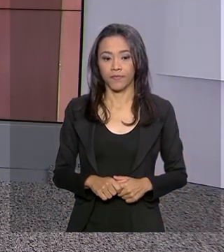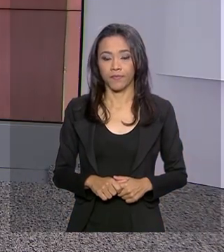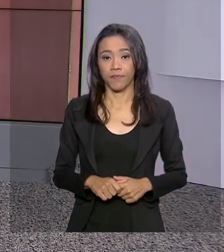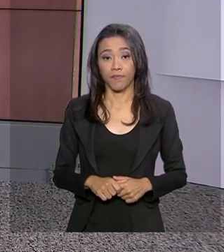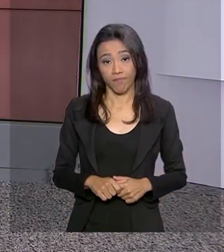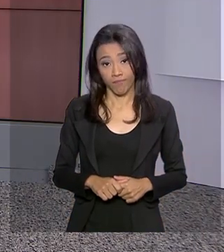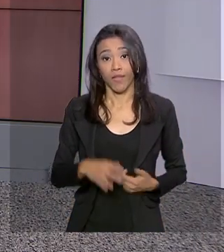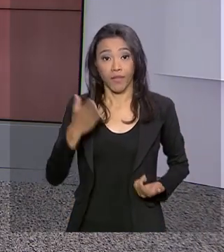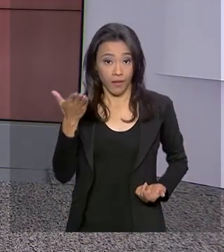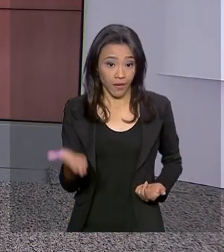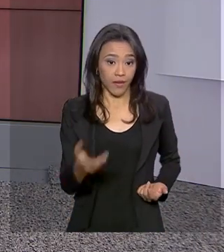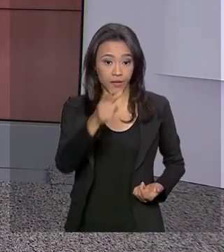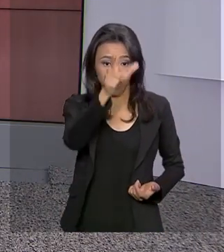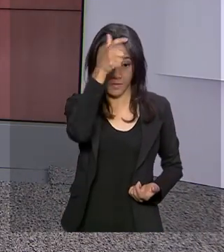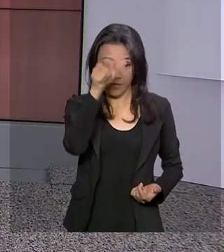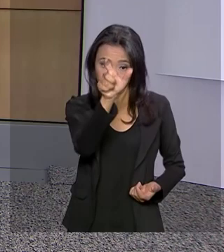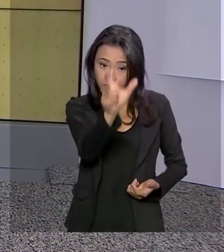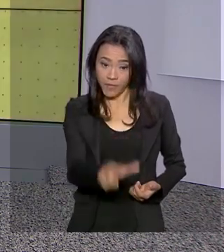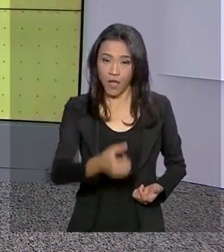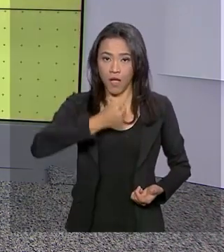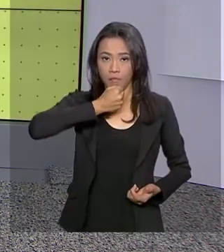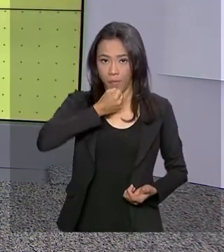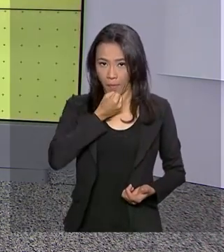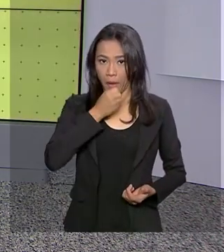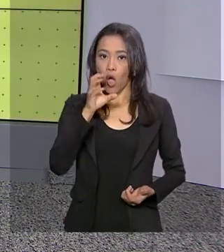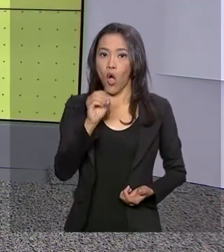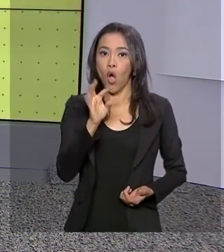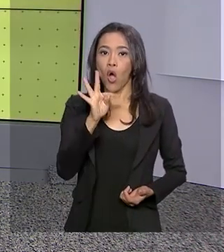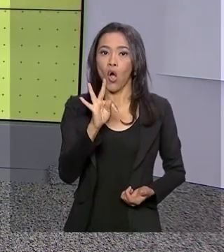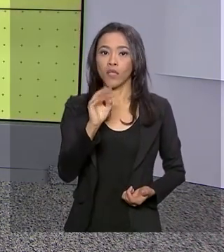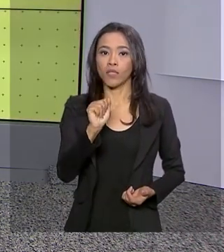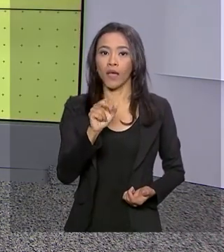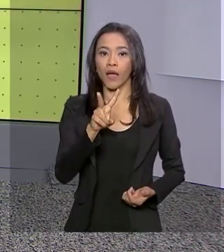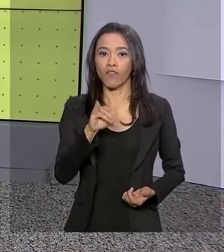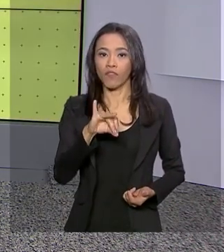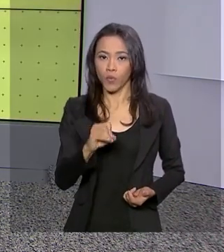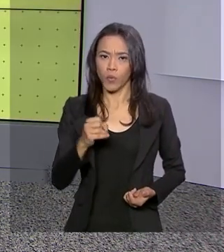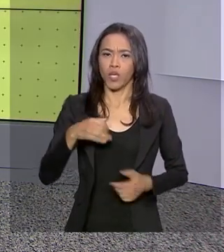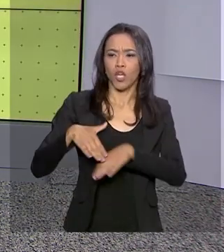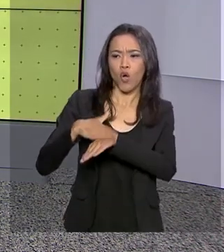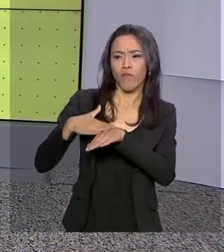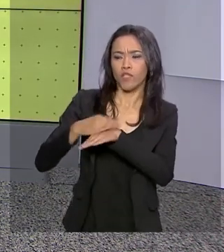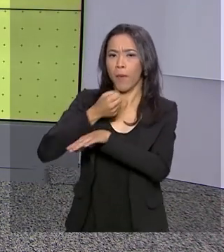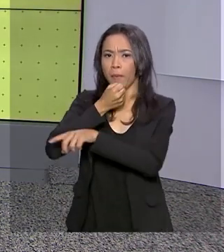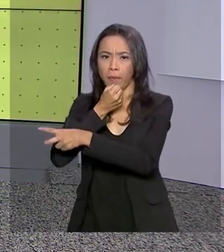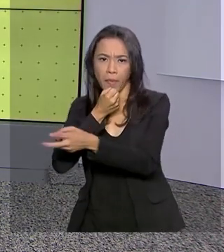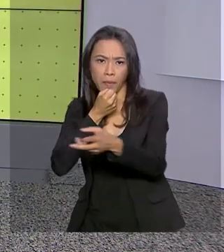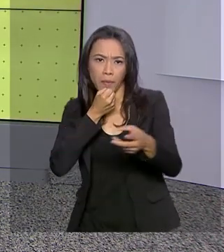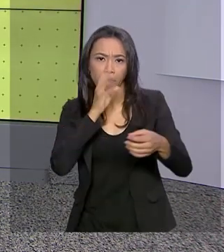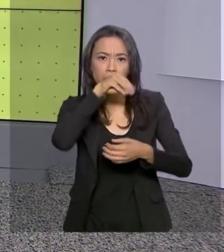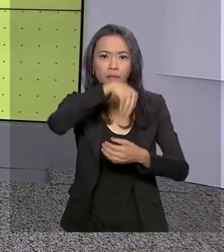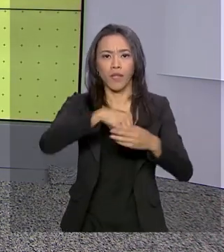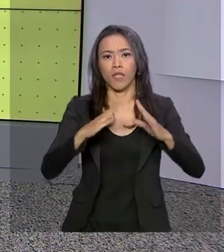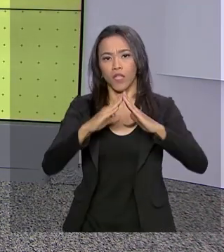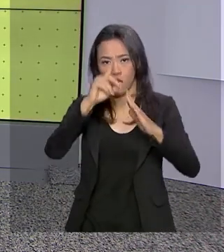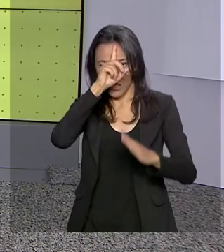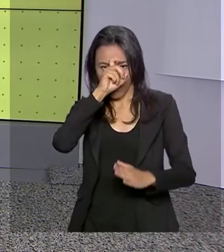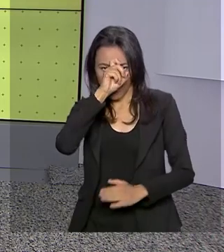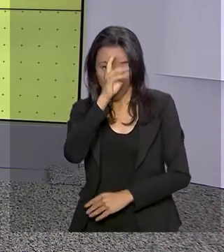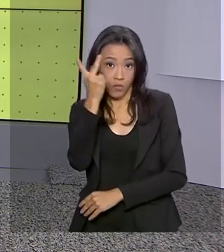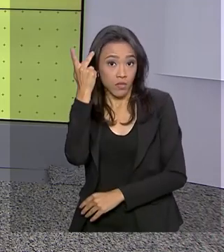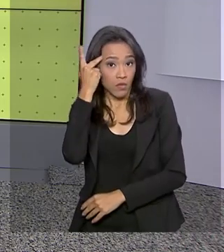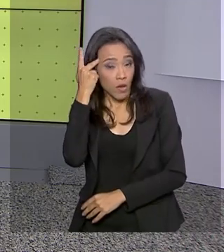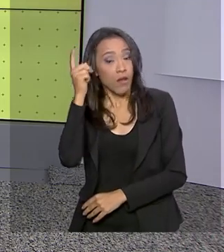Esse foi o porta-voz da Presidência da República, Otávio Rego Barros, que conversou com jornalistas no Hospital Vila Nova Estar, em São Paulo,